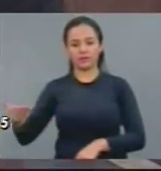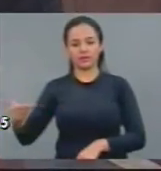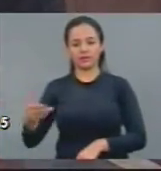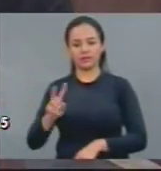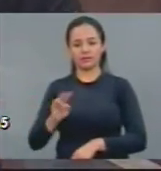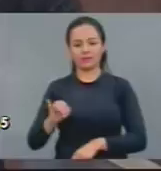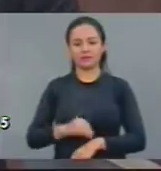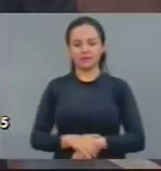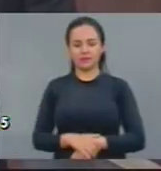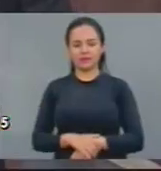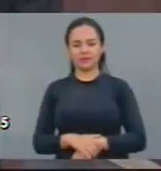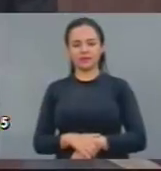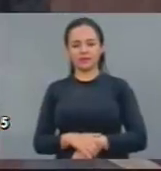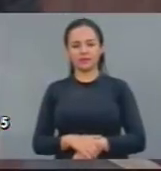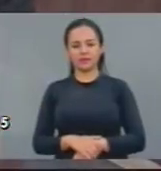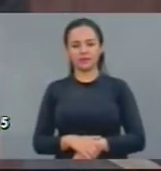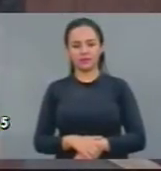não, deputado.